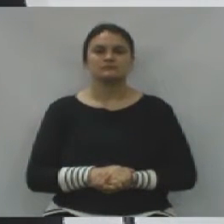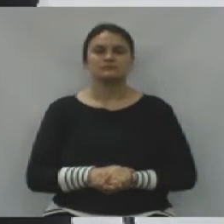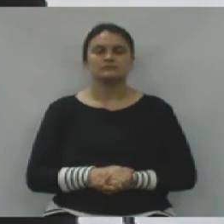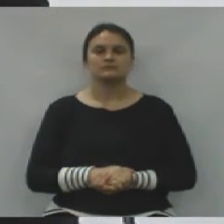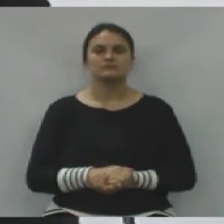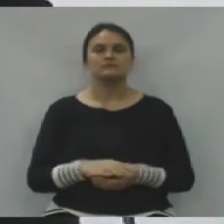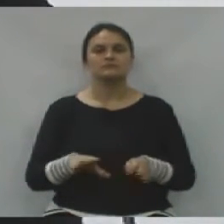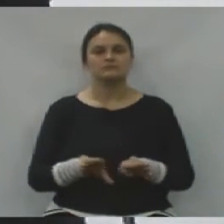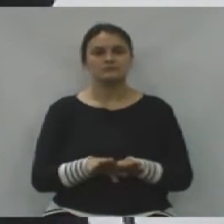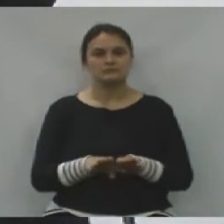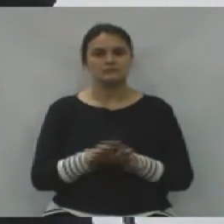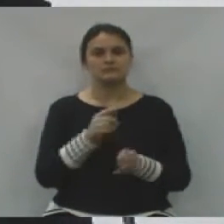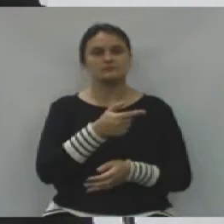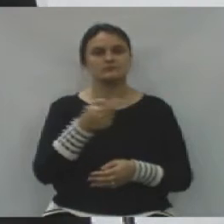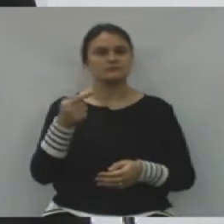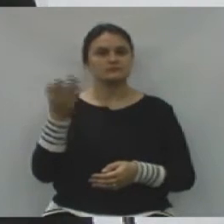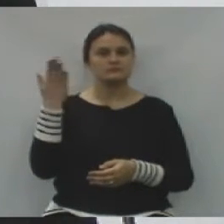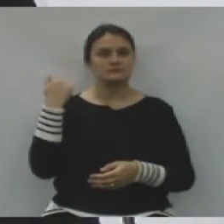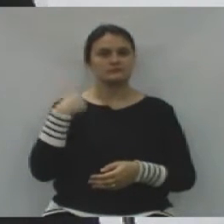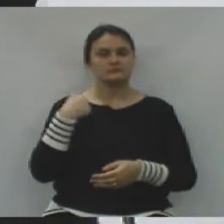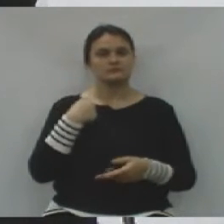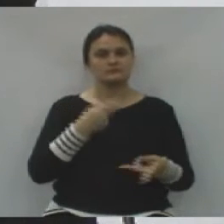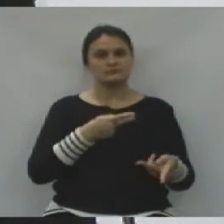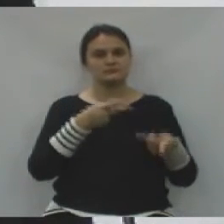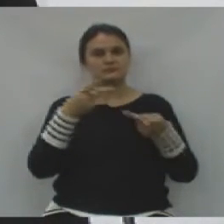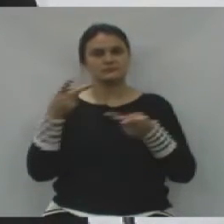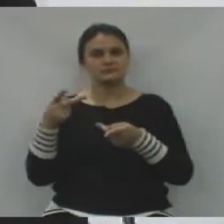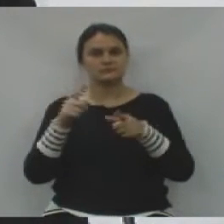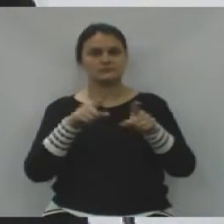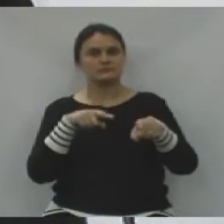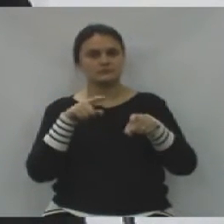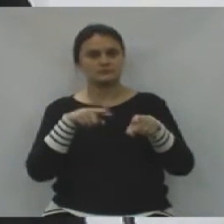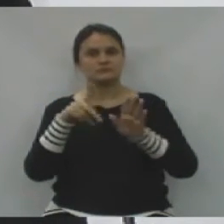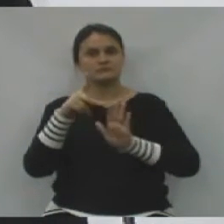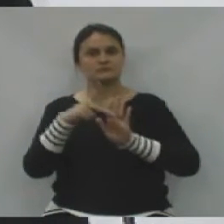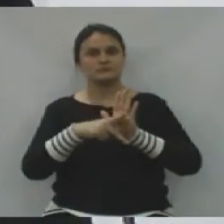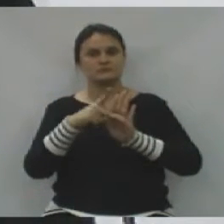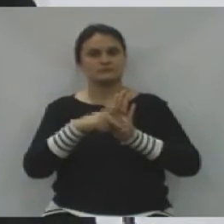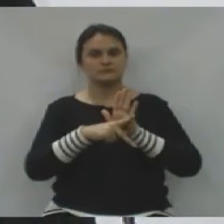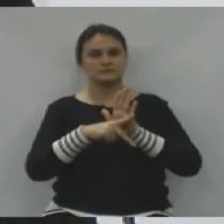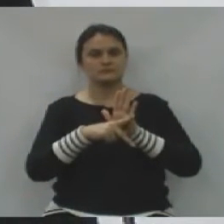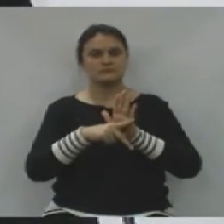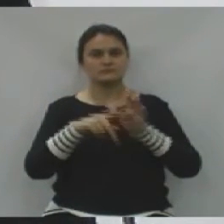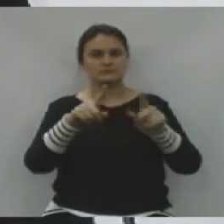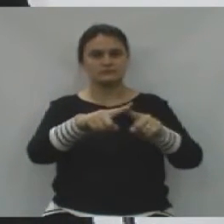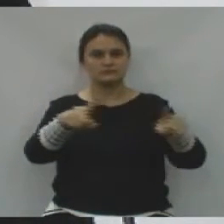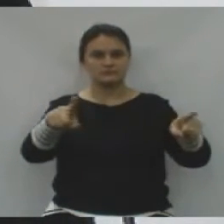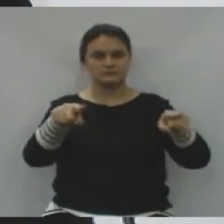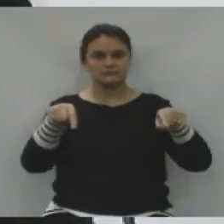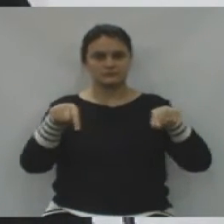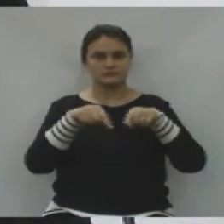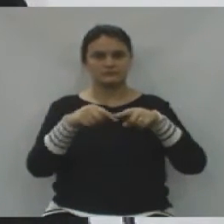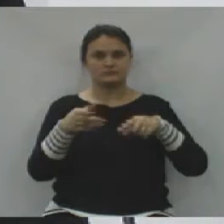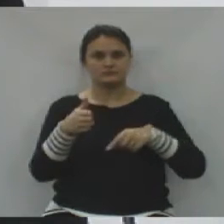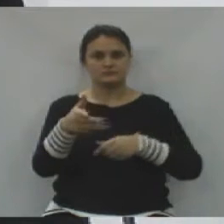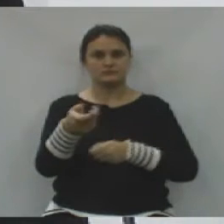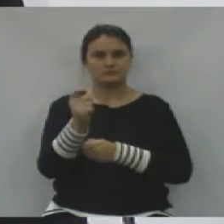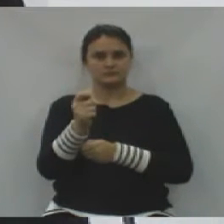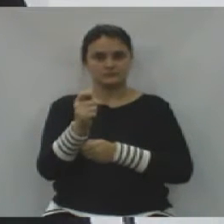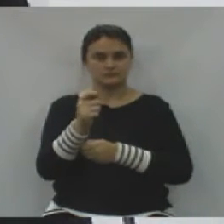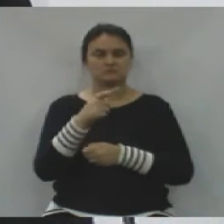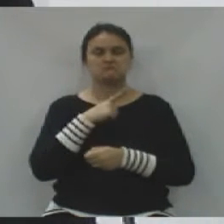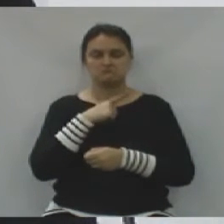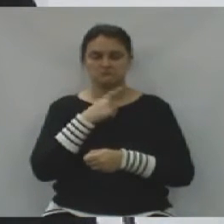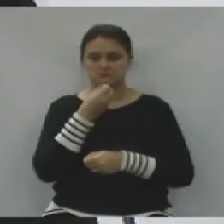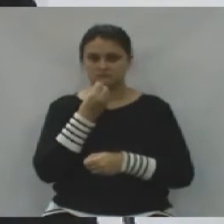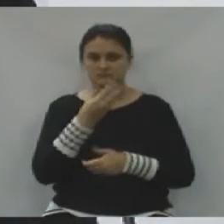Também, na semana que passou, estive visitando no interior o projeto de tanques e açudes. Segue num ritmo bom.